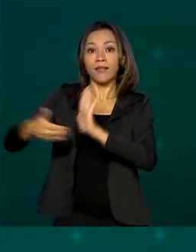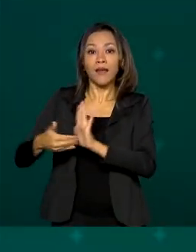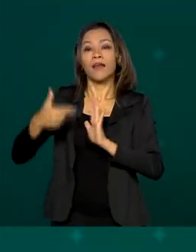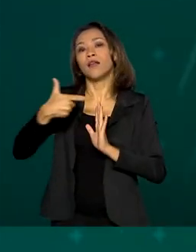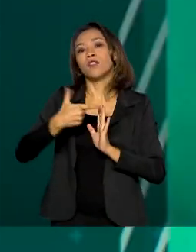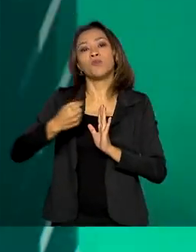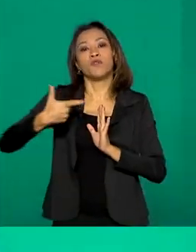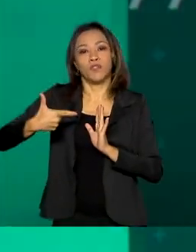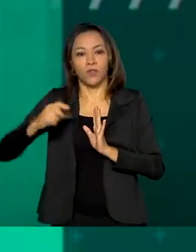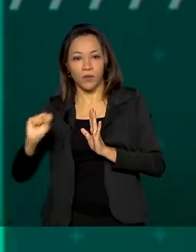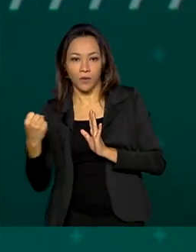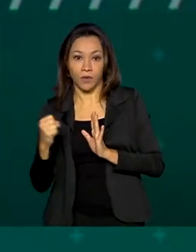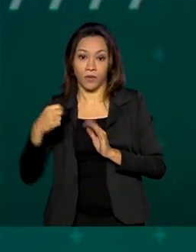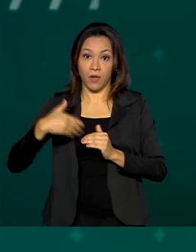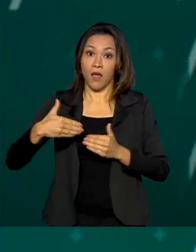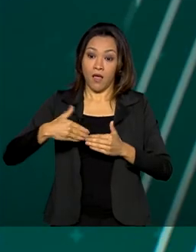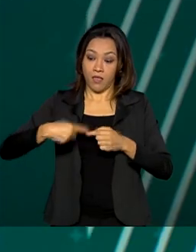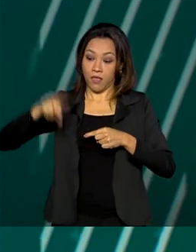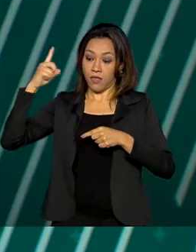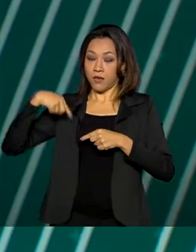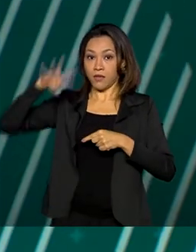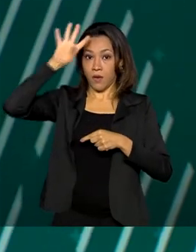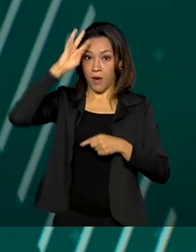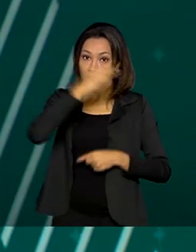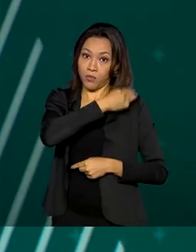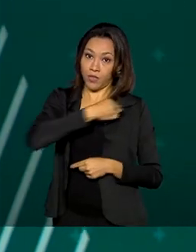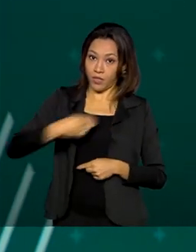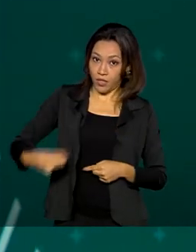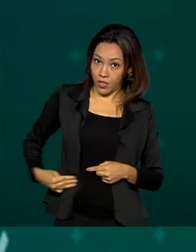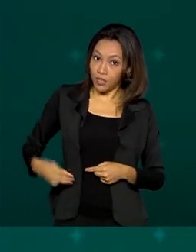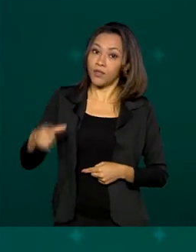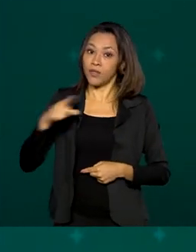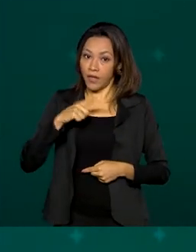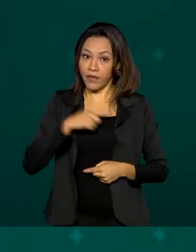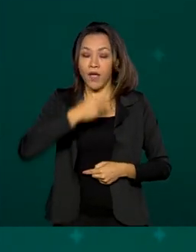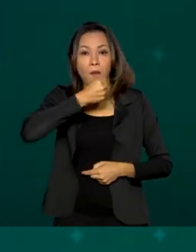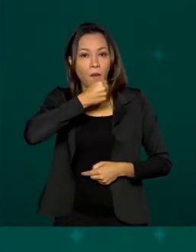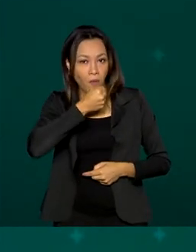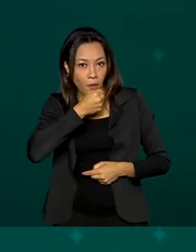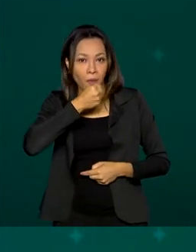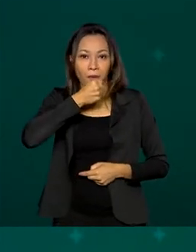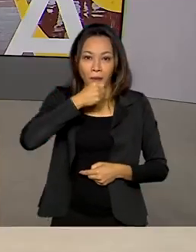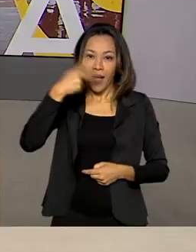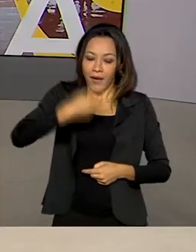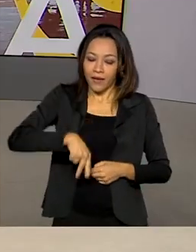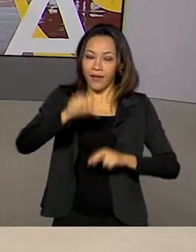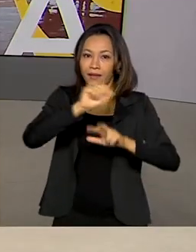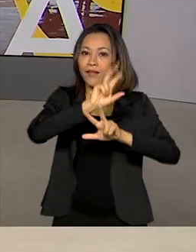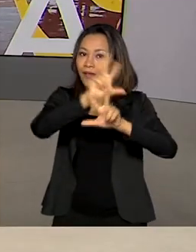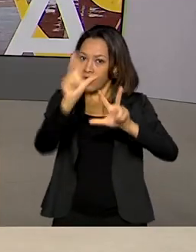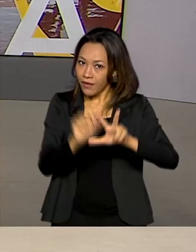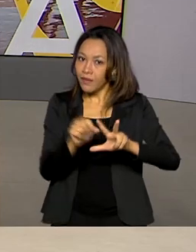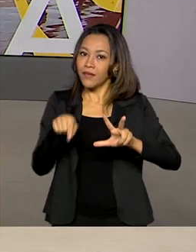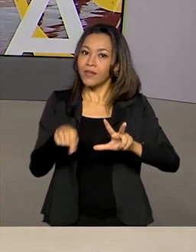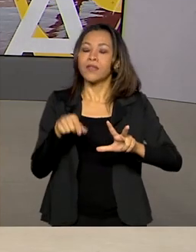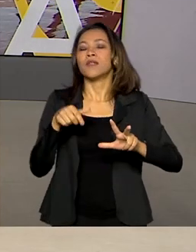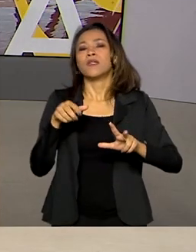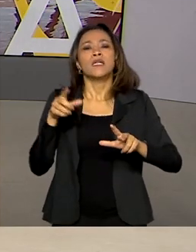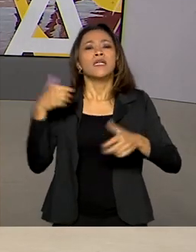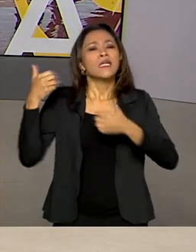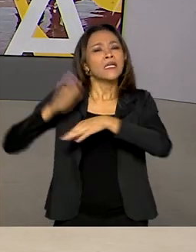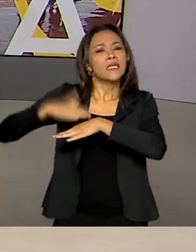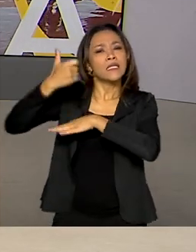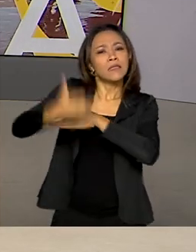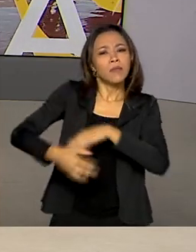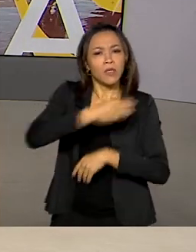ministro das Comunicações, Fábio Faria, esteve no programa de rádio A Voz do Brasil. Segundo o ministro, as empresas